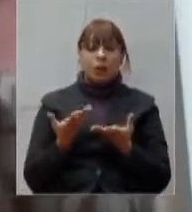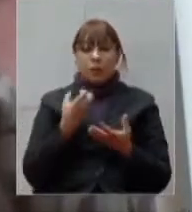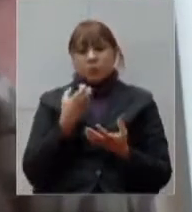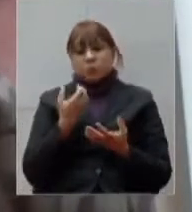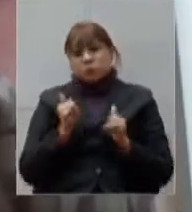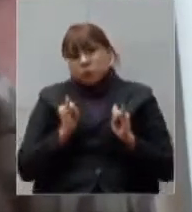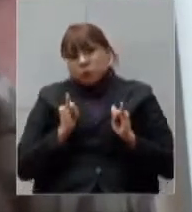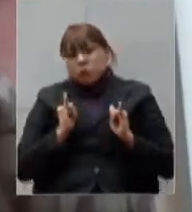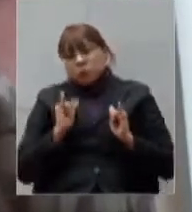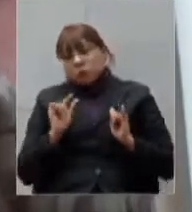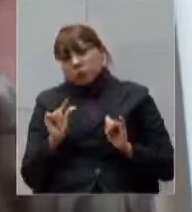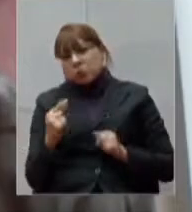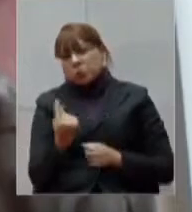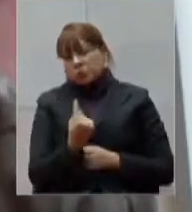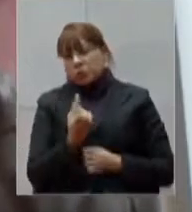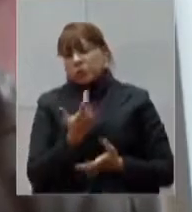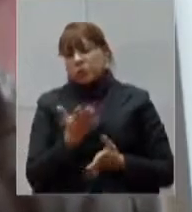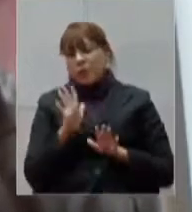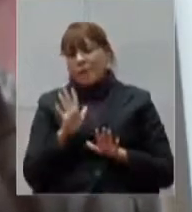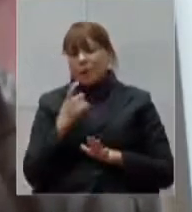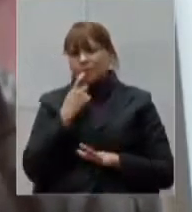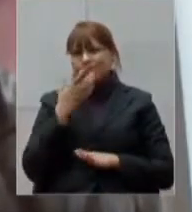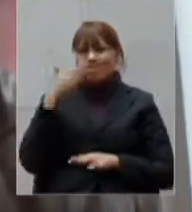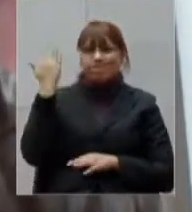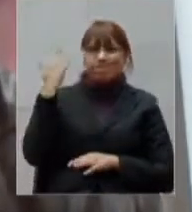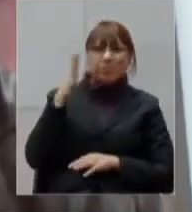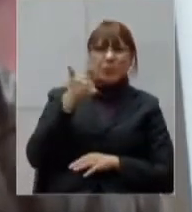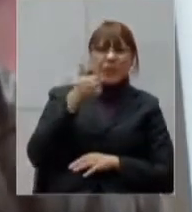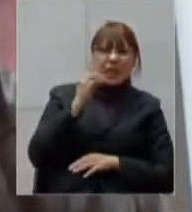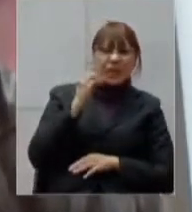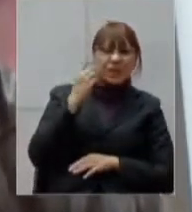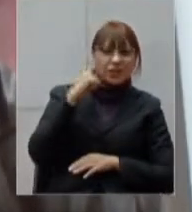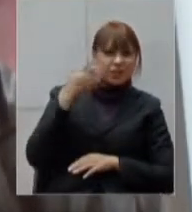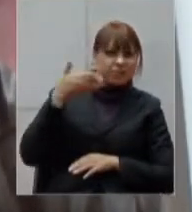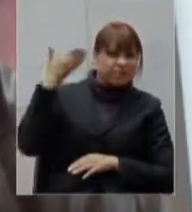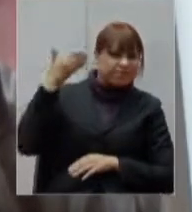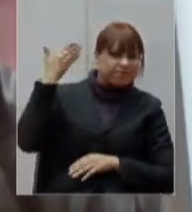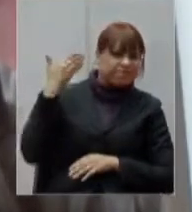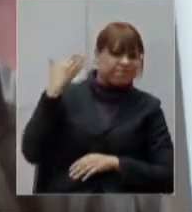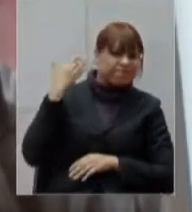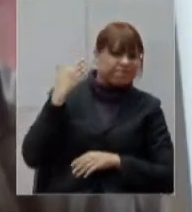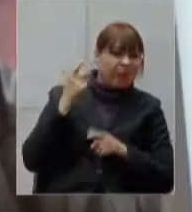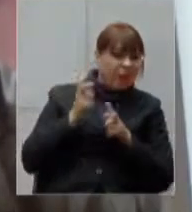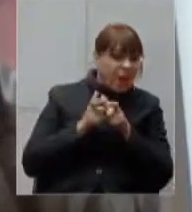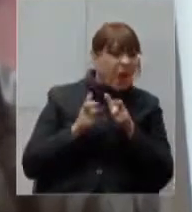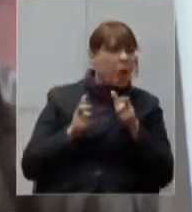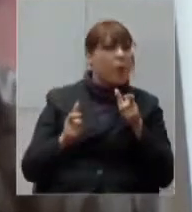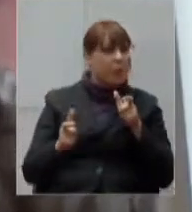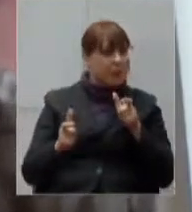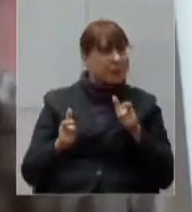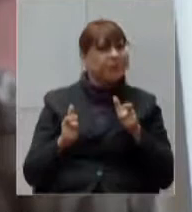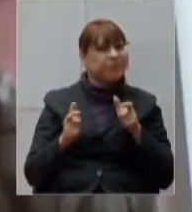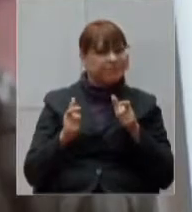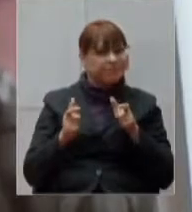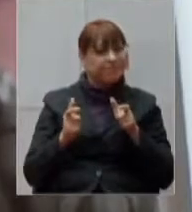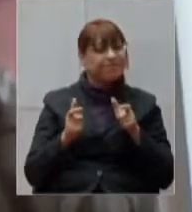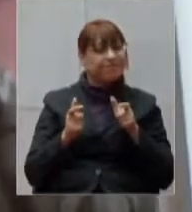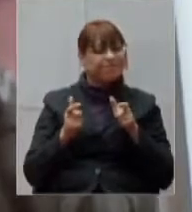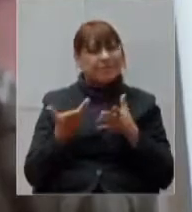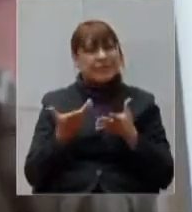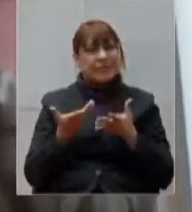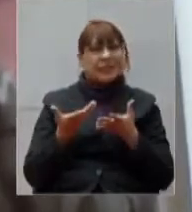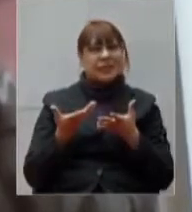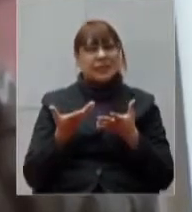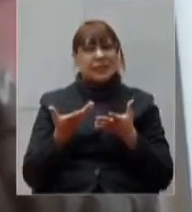Mas, nos últimos dias, nos dez últimos dias, nós tivemos um aumento bastante expressivo do ponto de vista